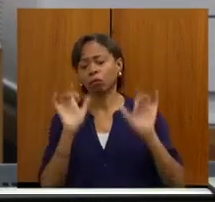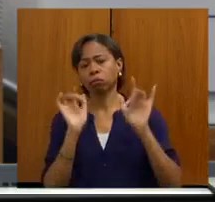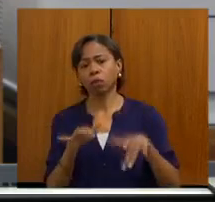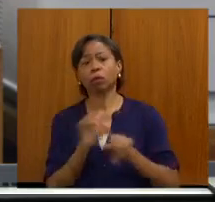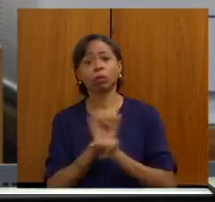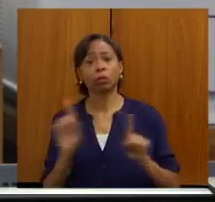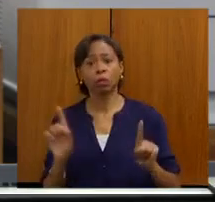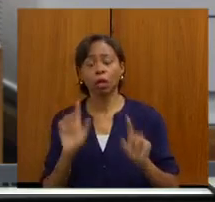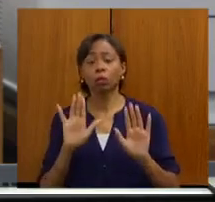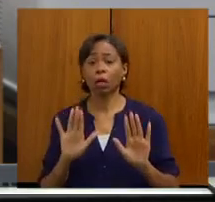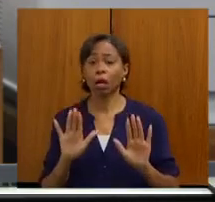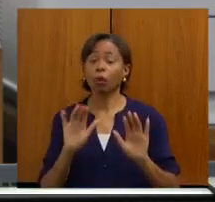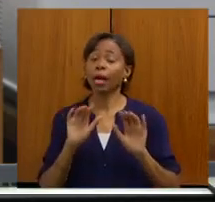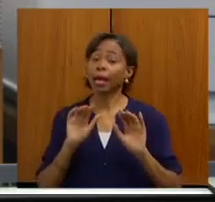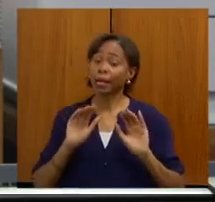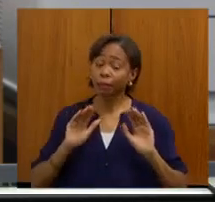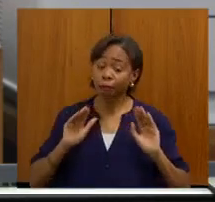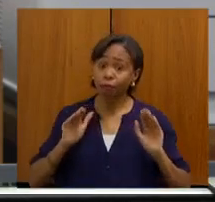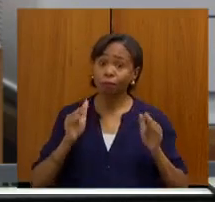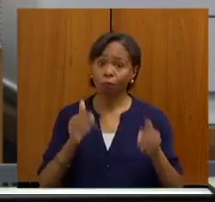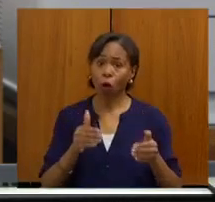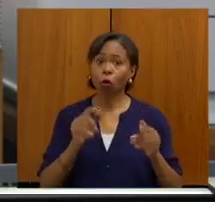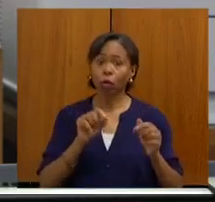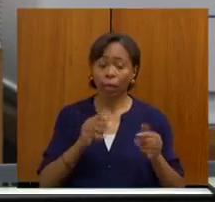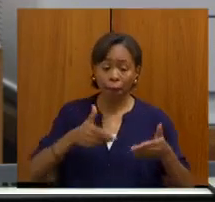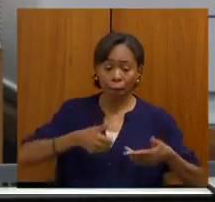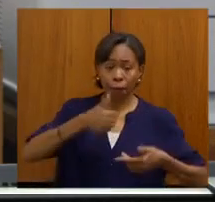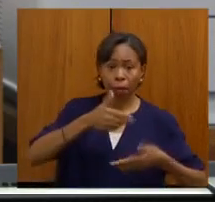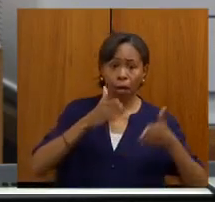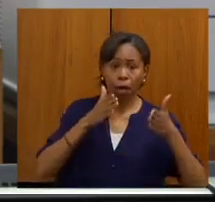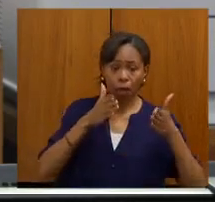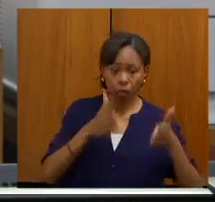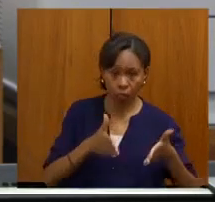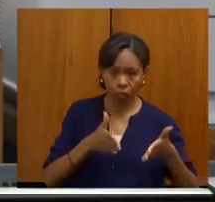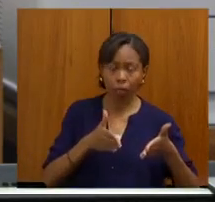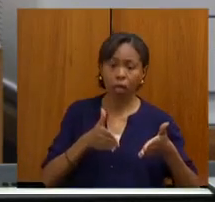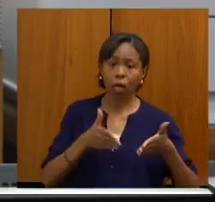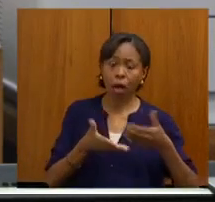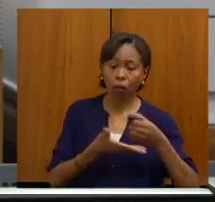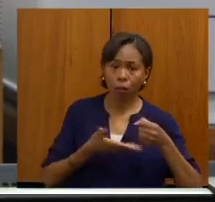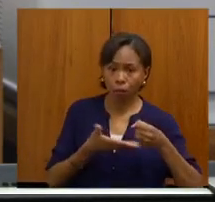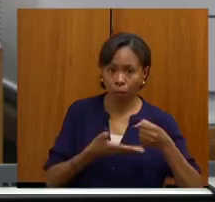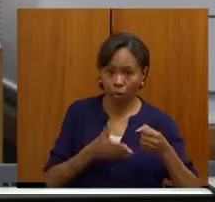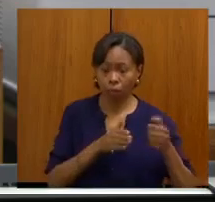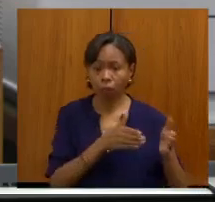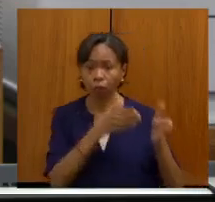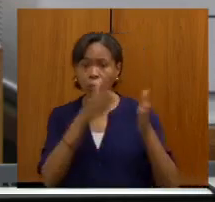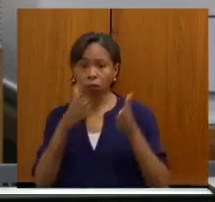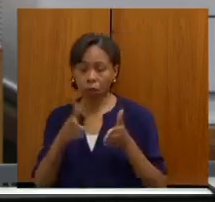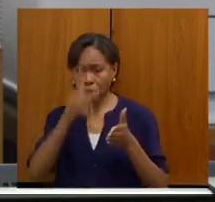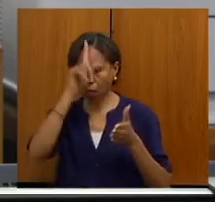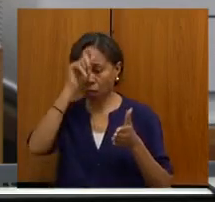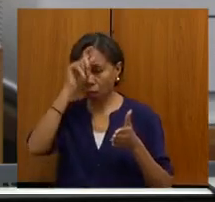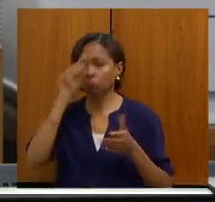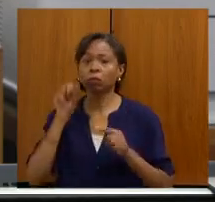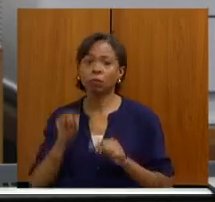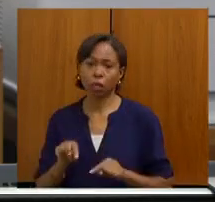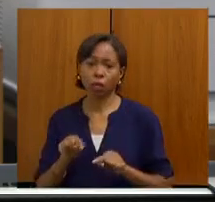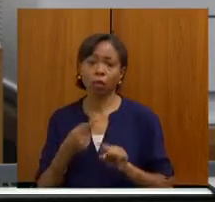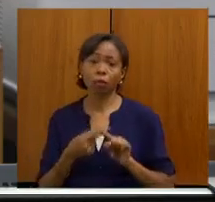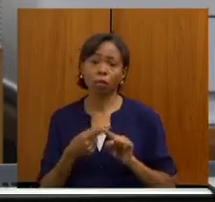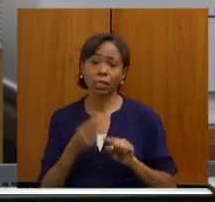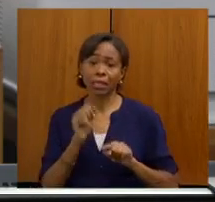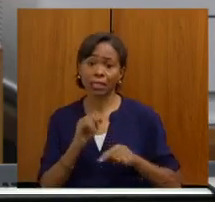informação relacionada àquilo, chega a atenção especializada ambulatorial e chega também ao hospital. Então, quando chegar um